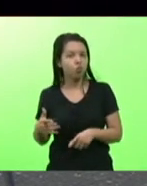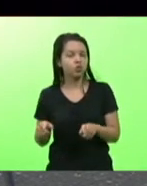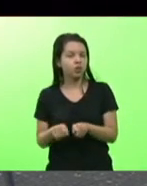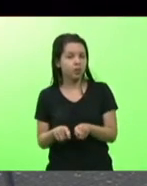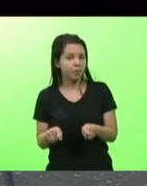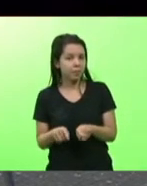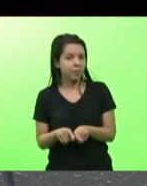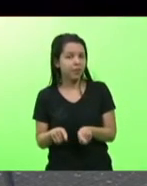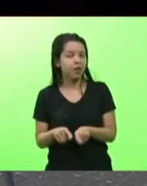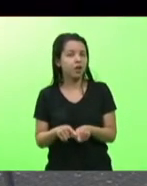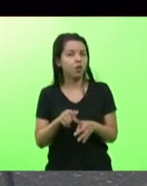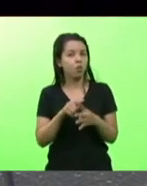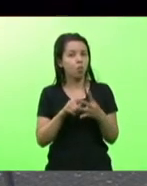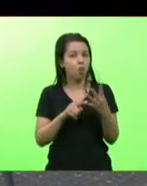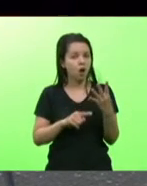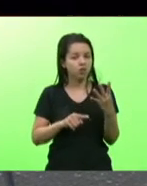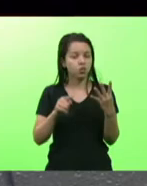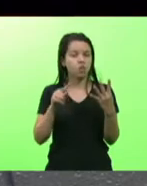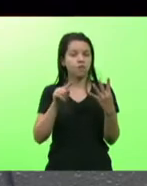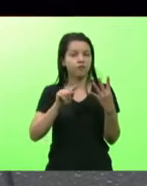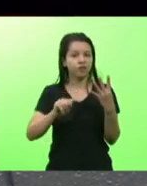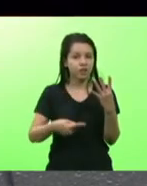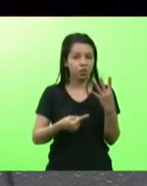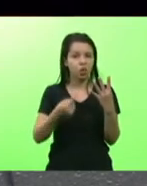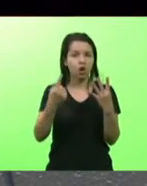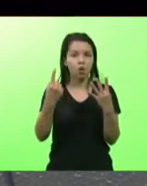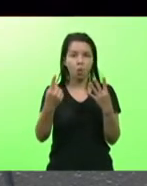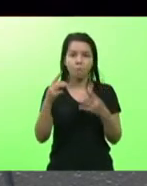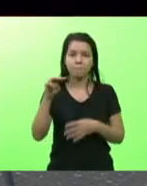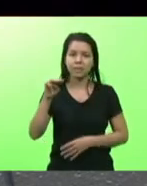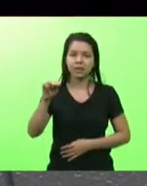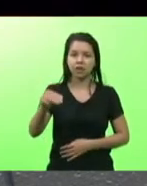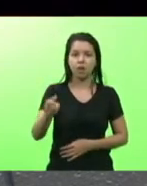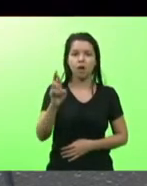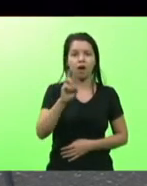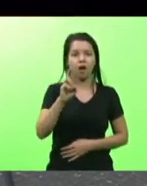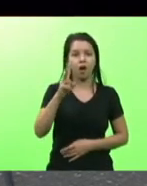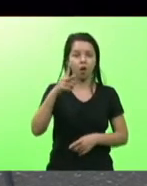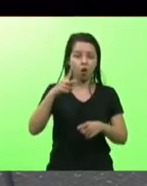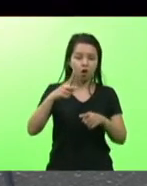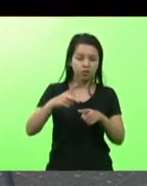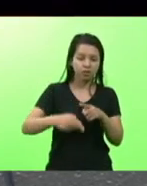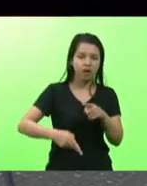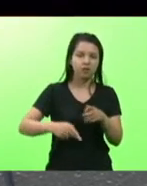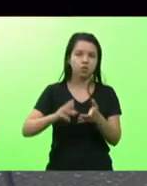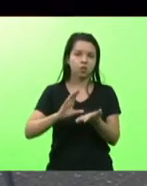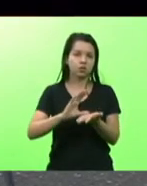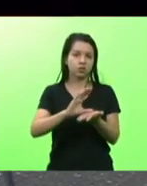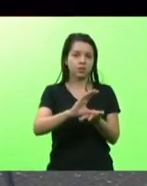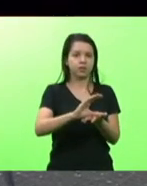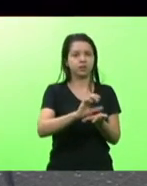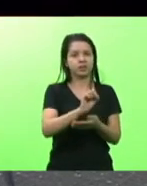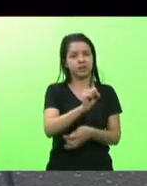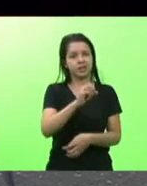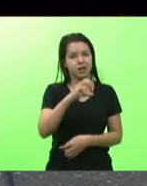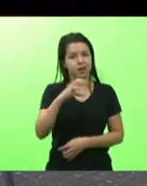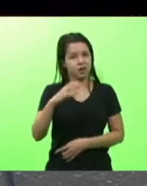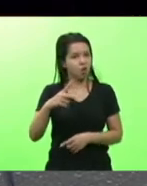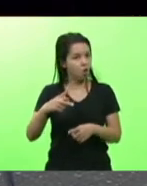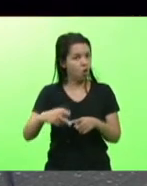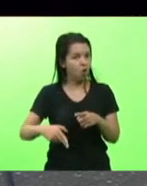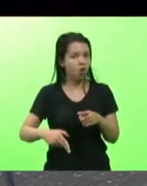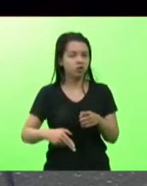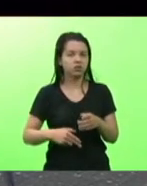4,1 milhões de reais foram cortados do orçamento para Santa Catarina investimentos também